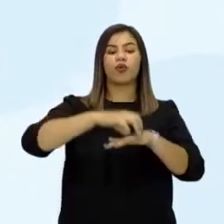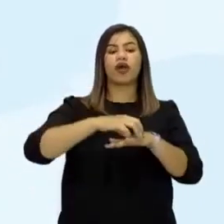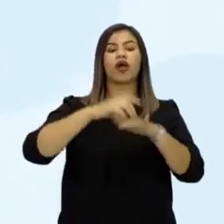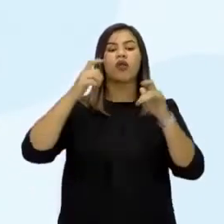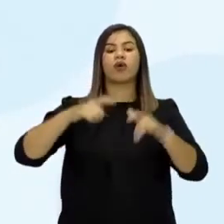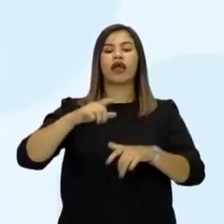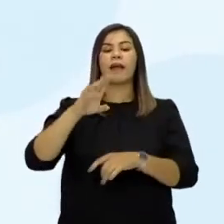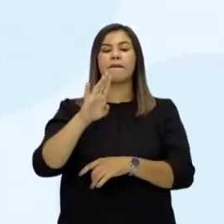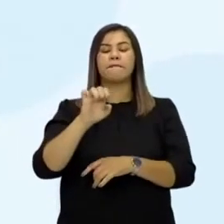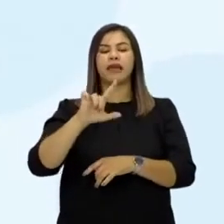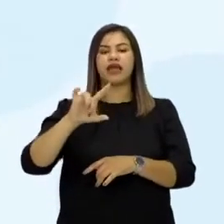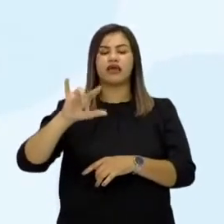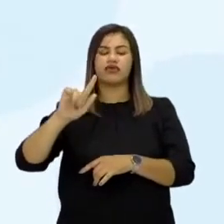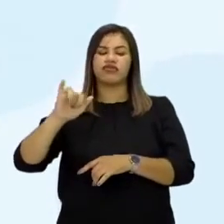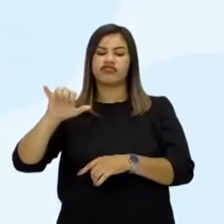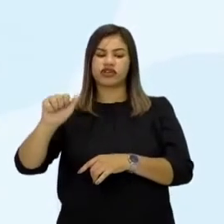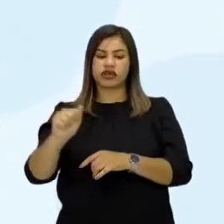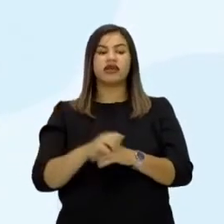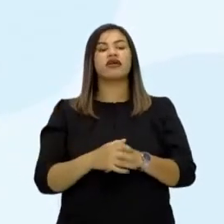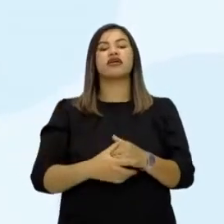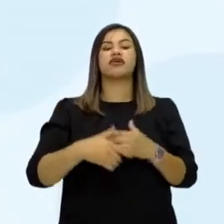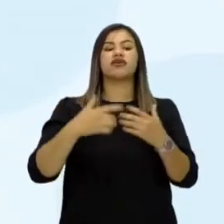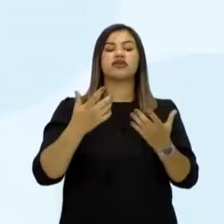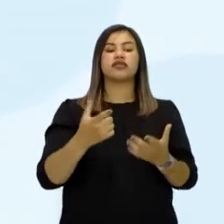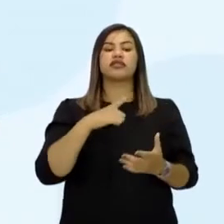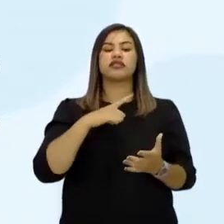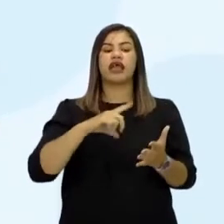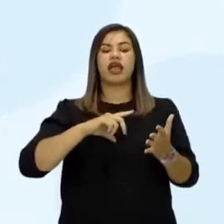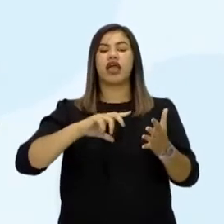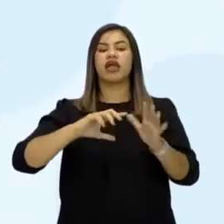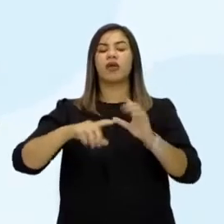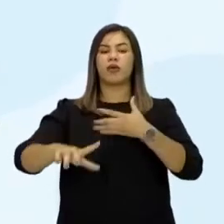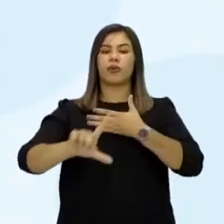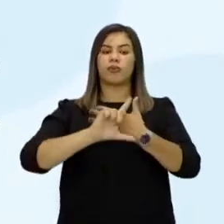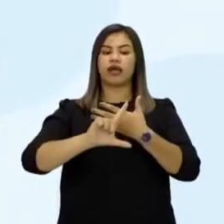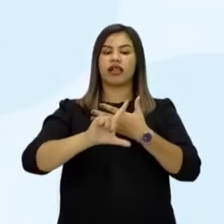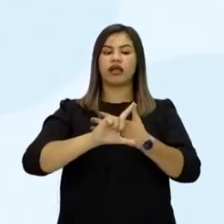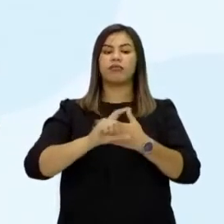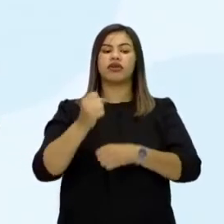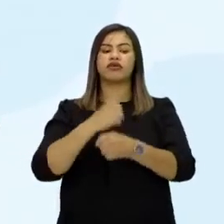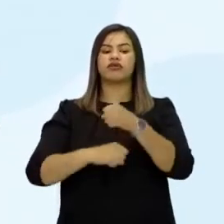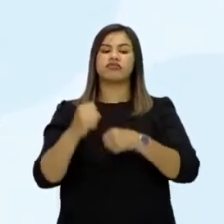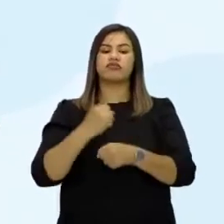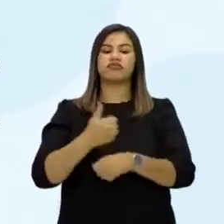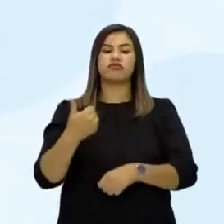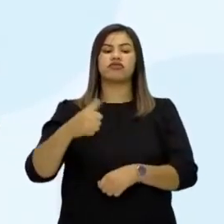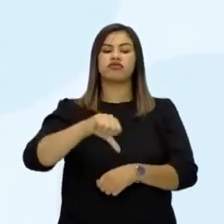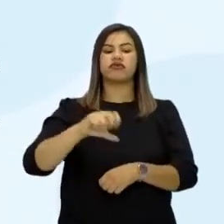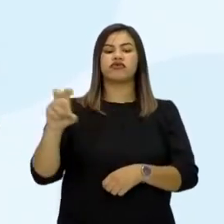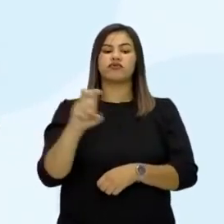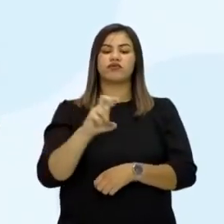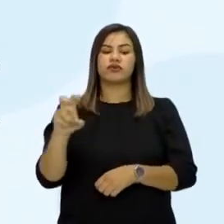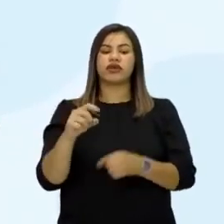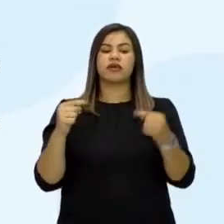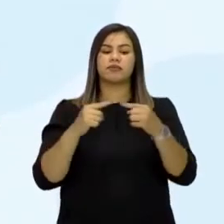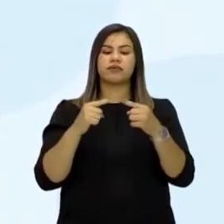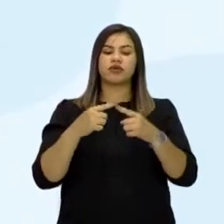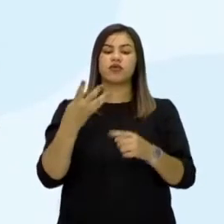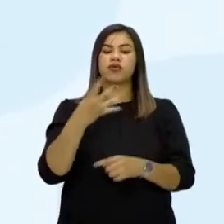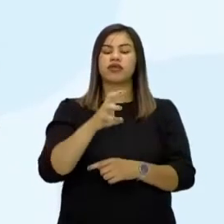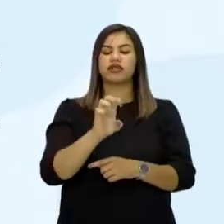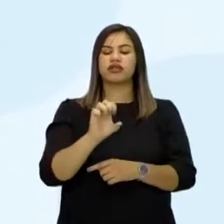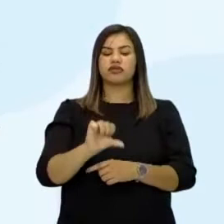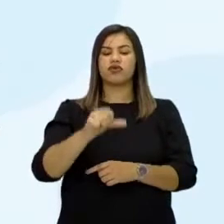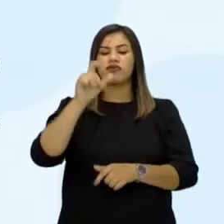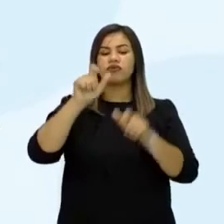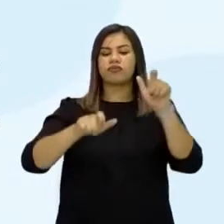sede fica em Bruxelas, na Bélgica. Tem o parlamento, que começou em 1955, composto aí de 49 membros,